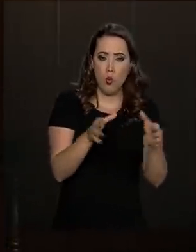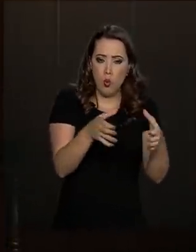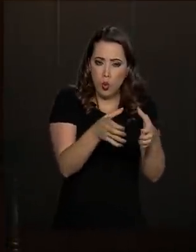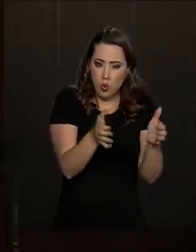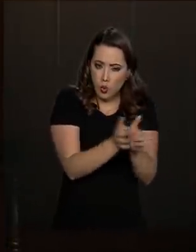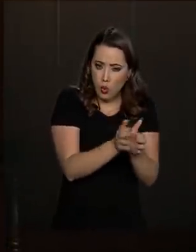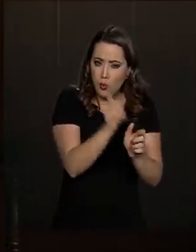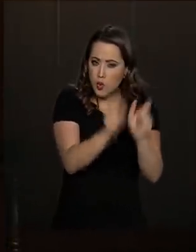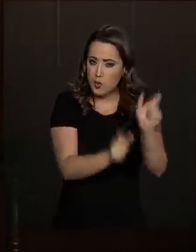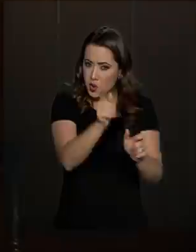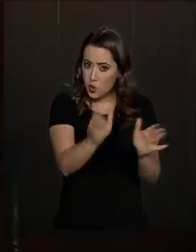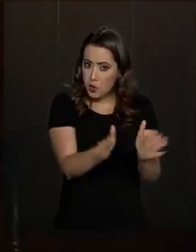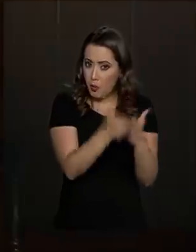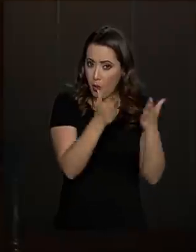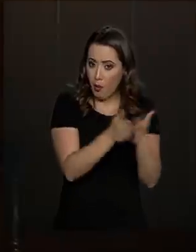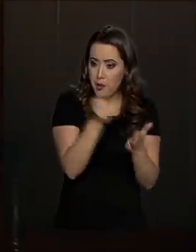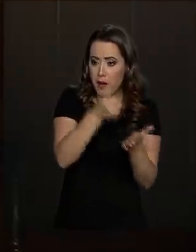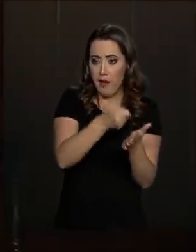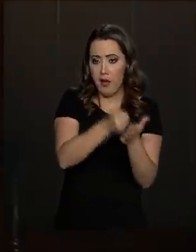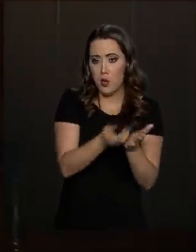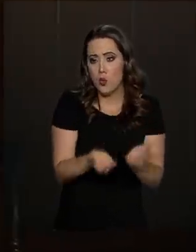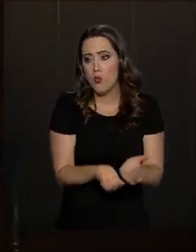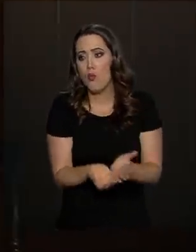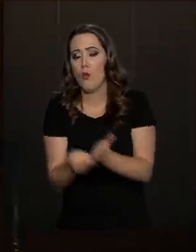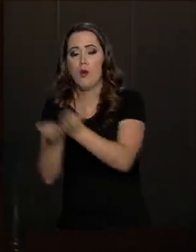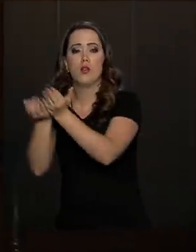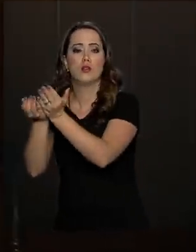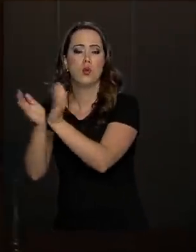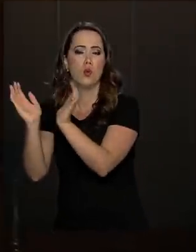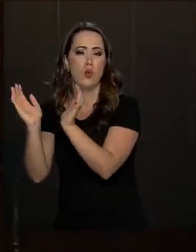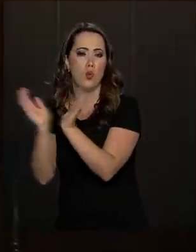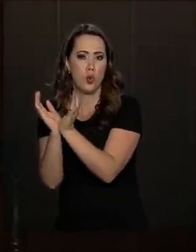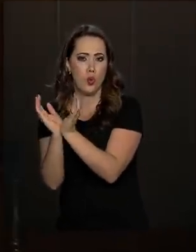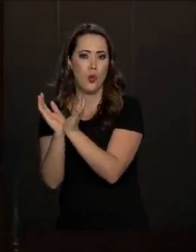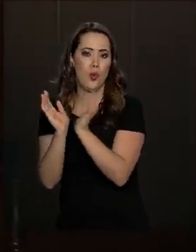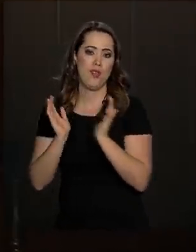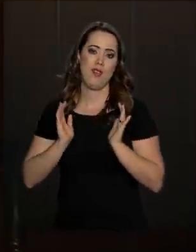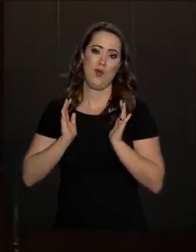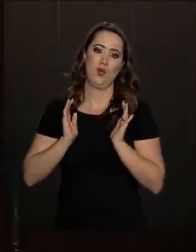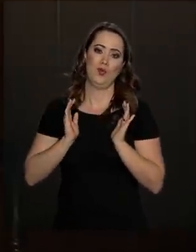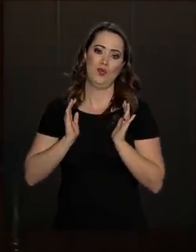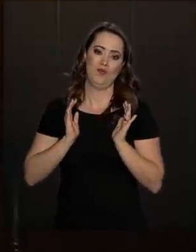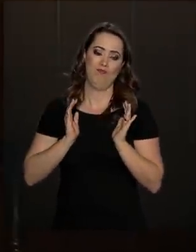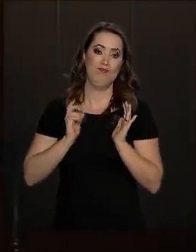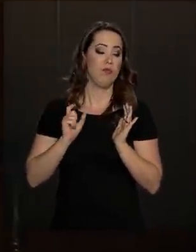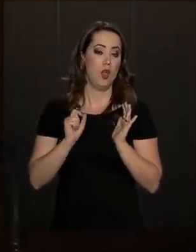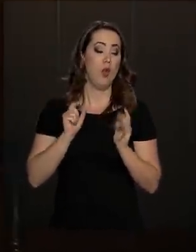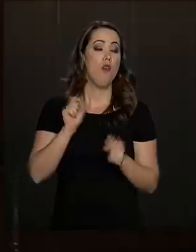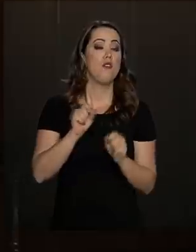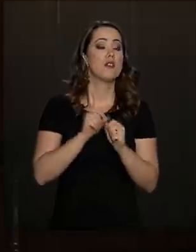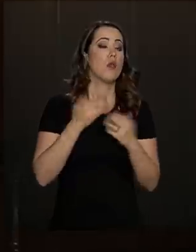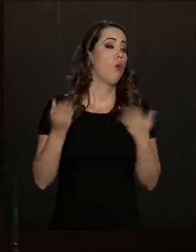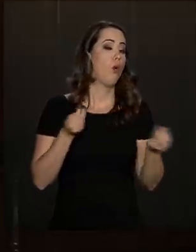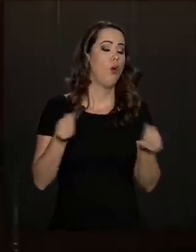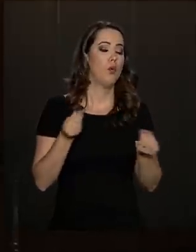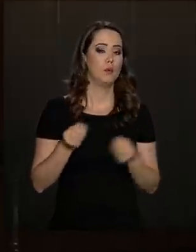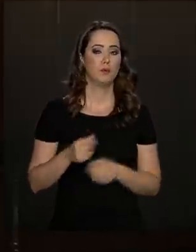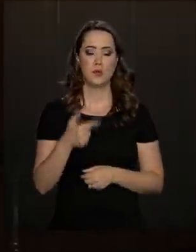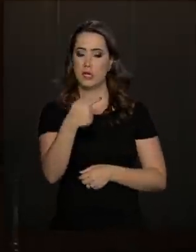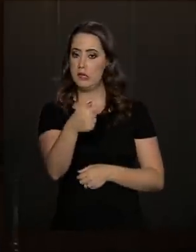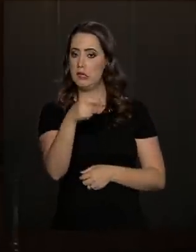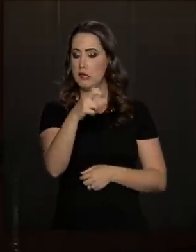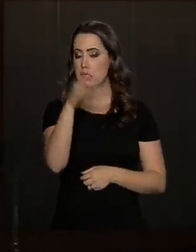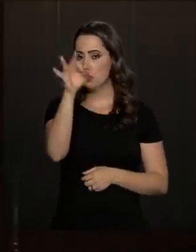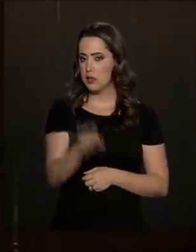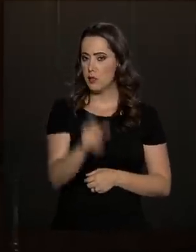eram quem estavam pagando a previdência dos mais ricos. Então, o primeiro movimento que nós estamos fazendo é exatamente pegar 75% dos brasileiros. 75